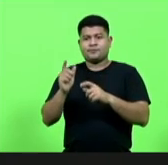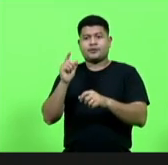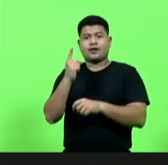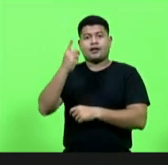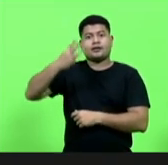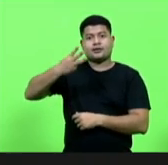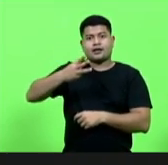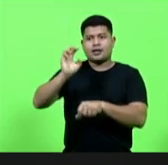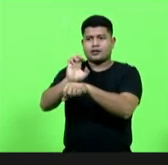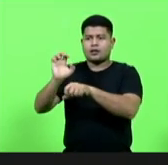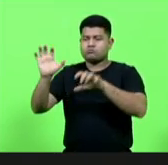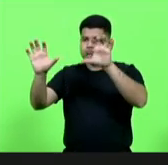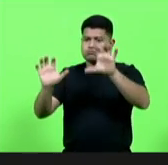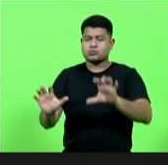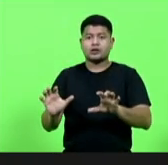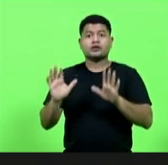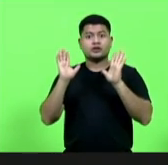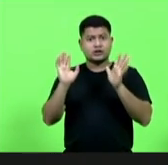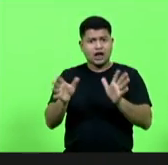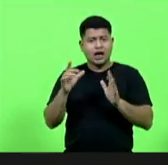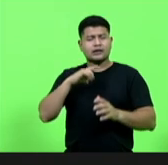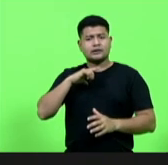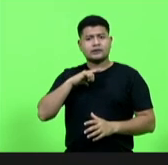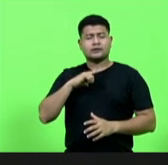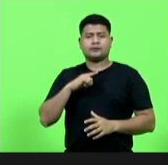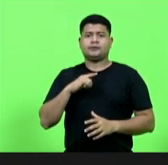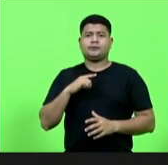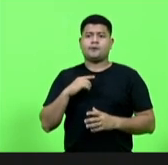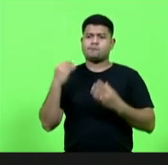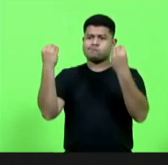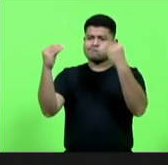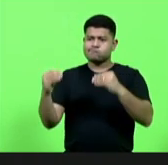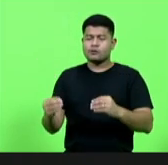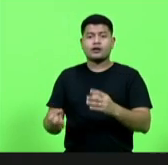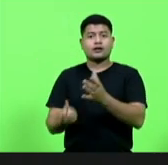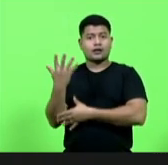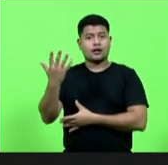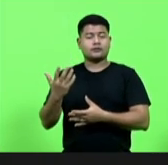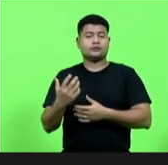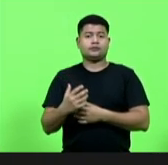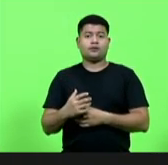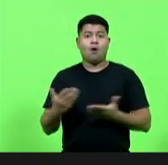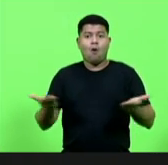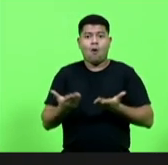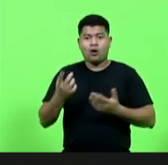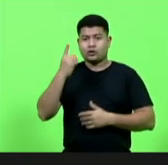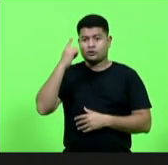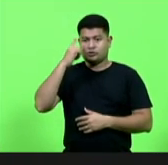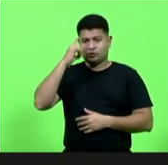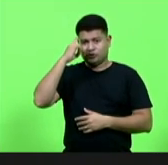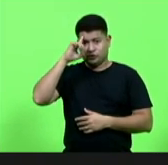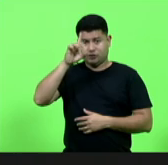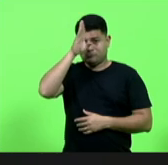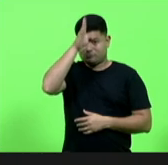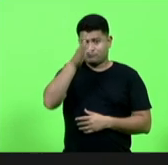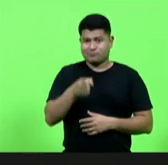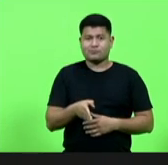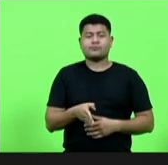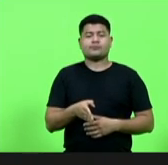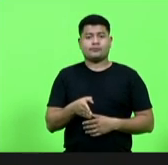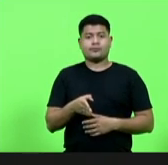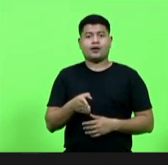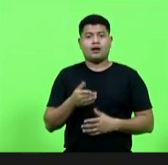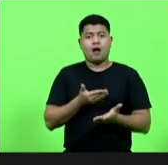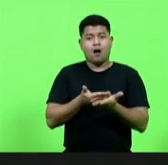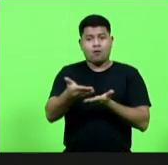já têm essa estrutura instalada. Certo? Hoje é um dia histórico para a nossa casa, que vai dar